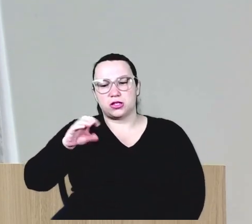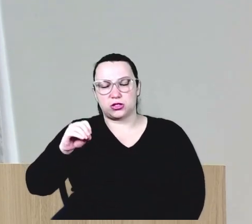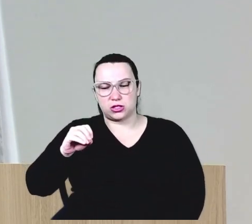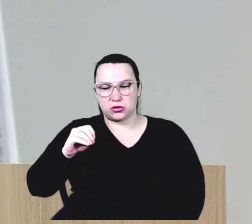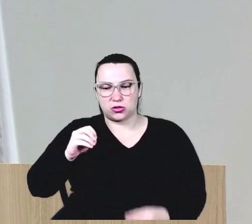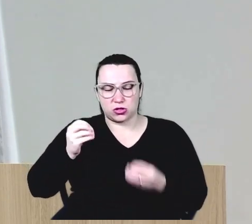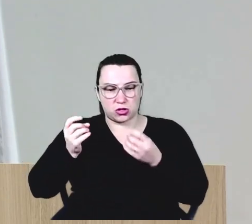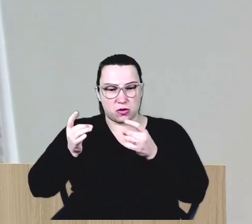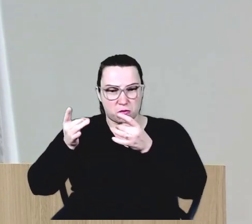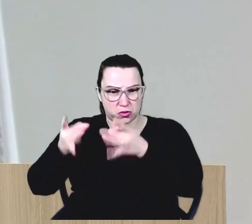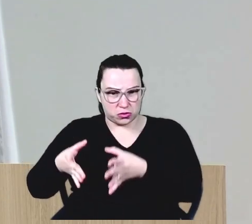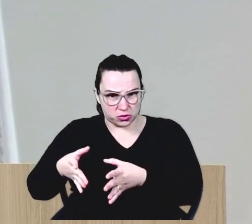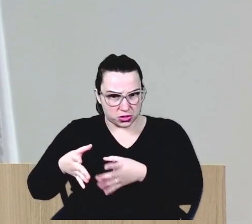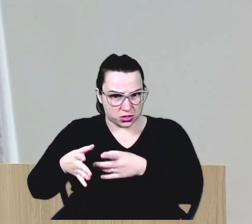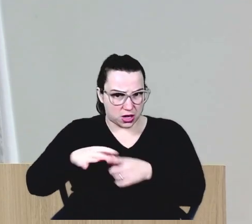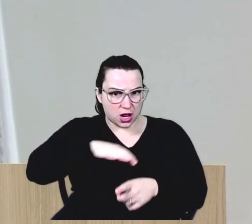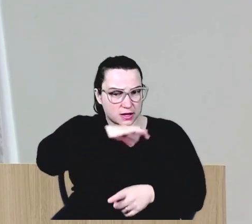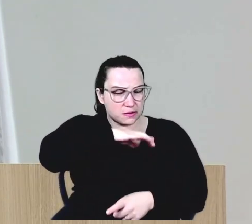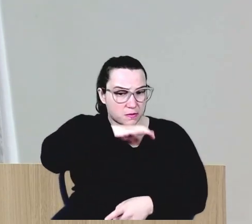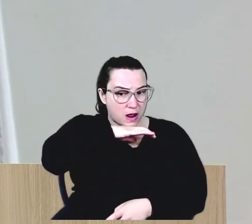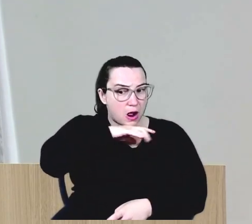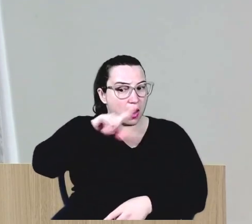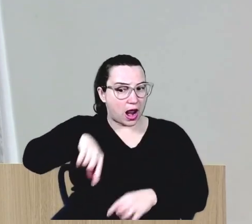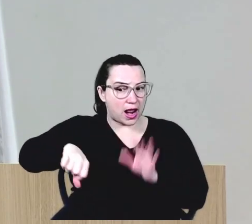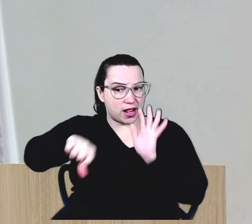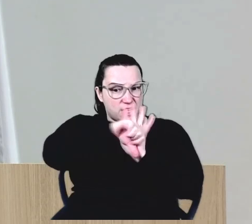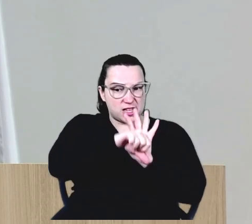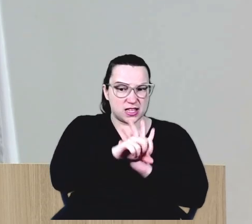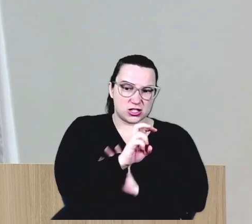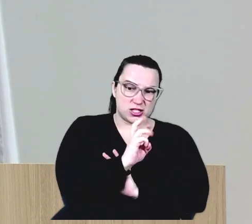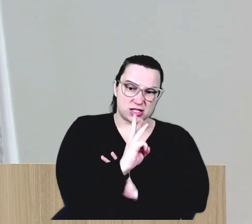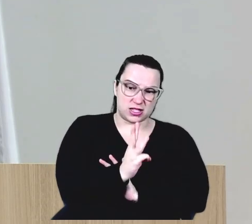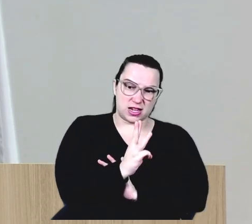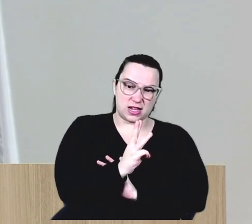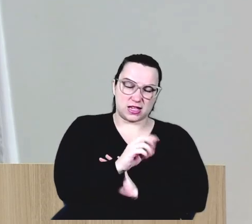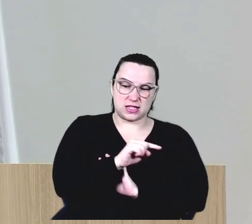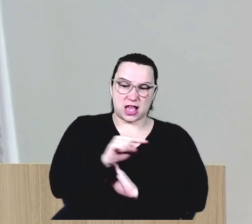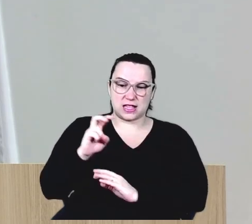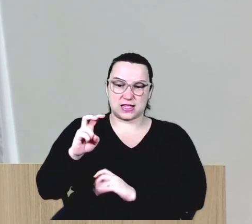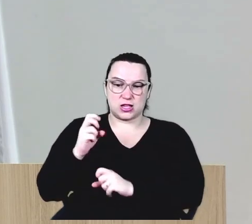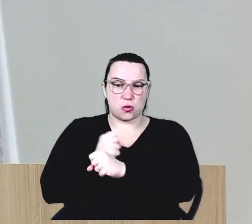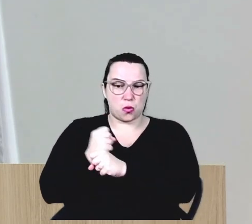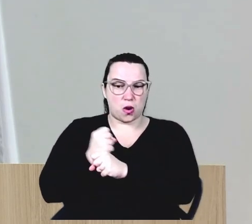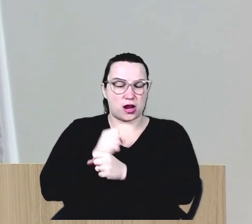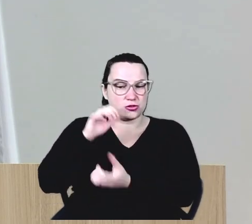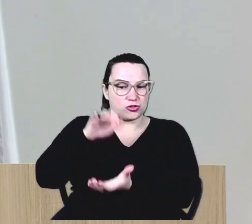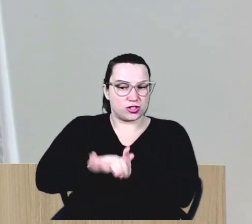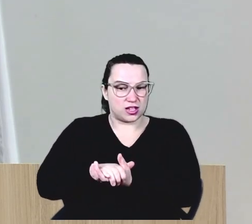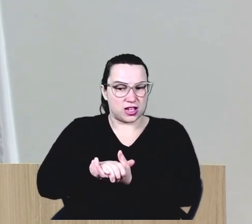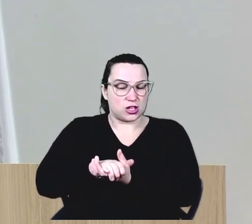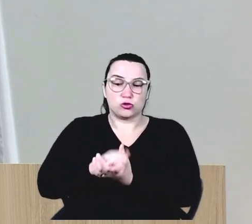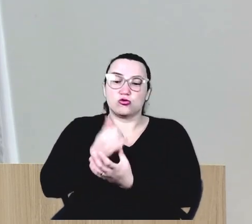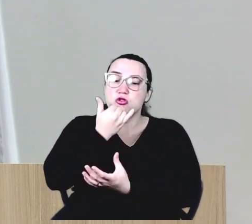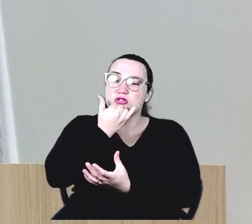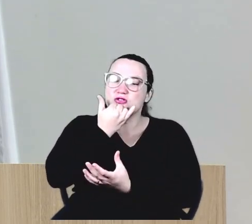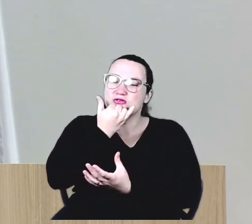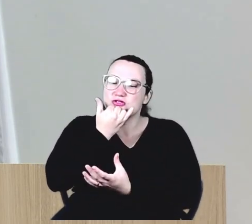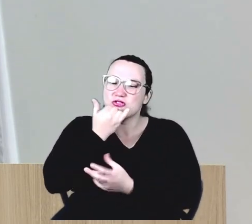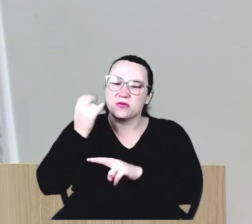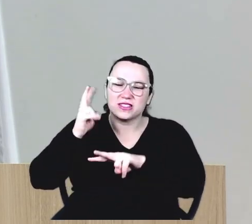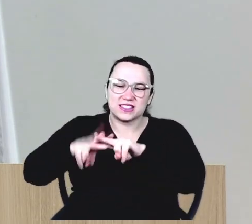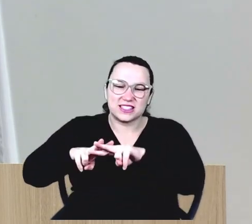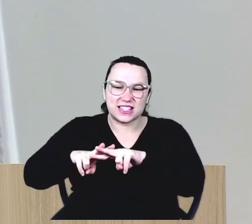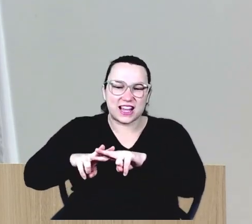se você for pego abandonando animais, é de 3 a 5 anos de cadeia e eu queria muito que cada um de vocês que abandono fosse